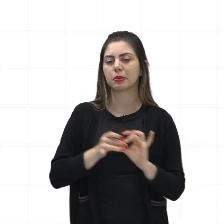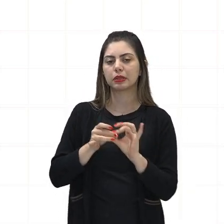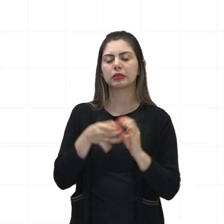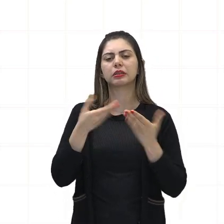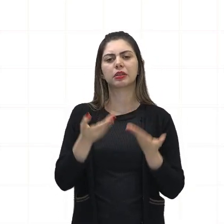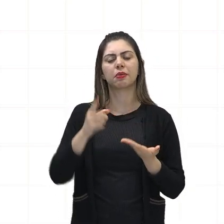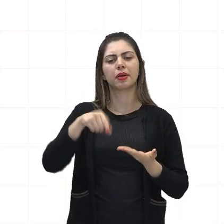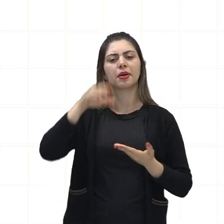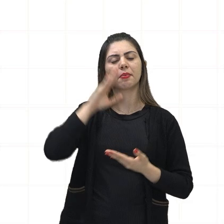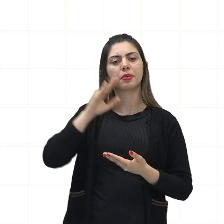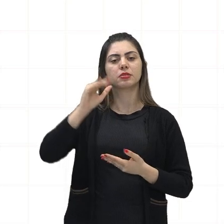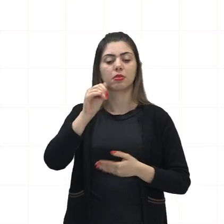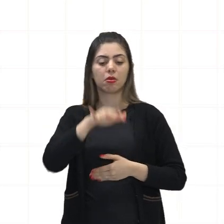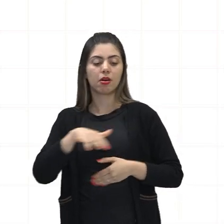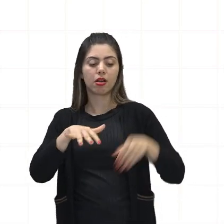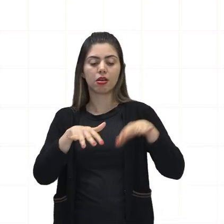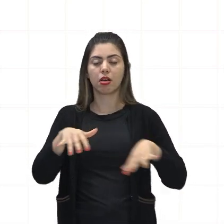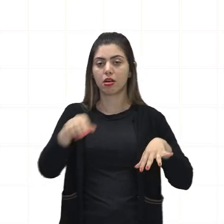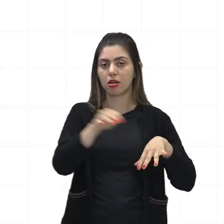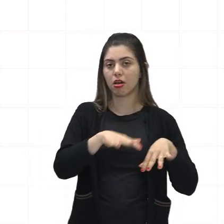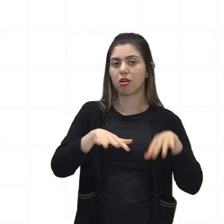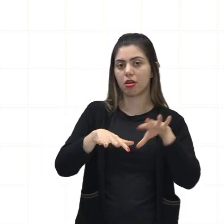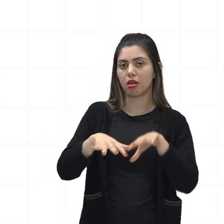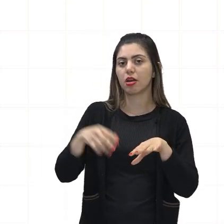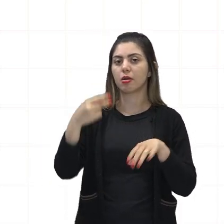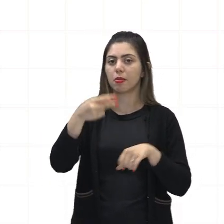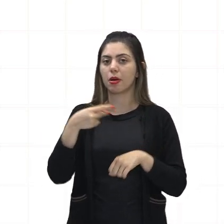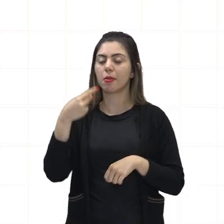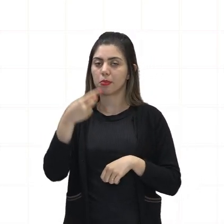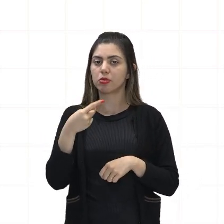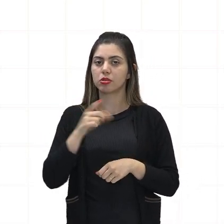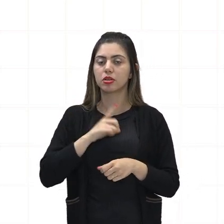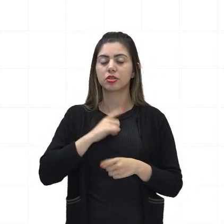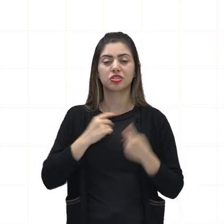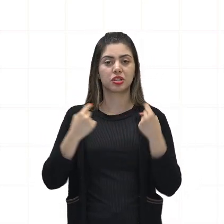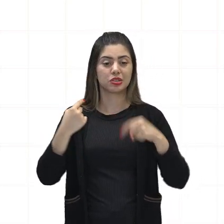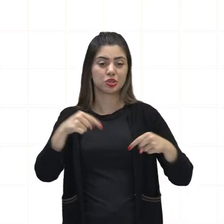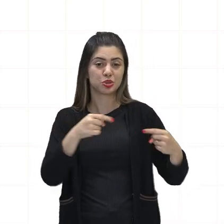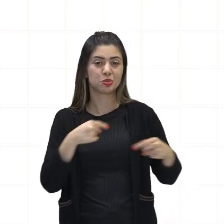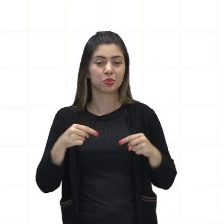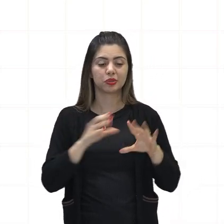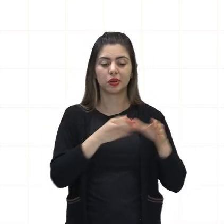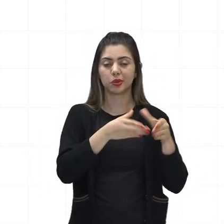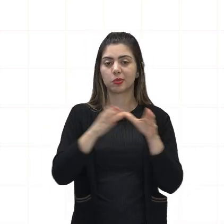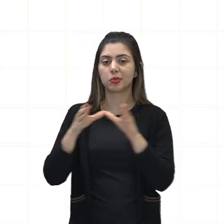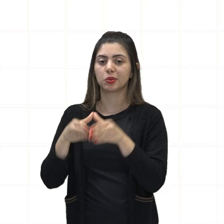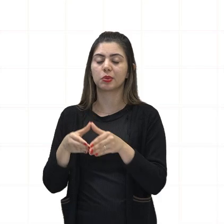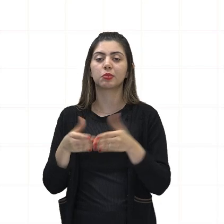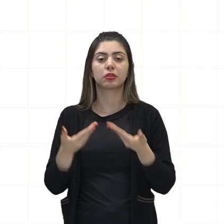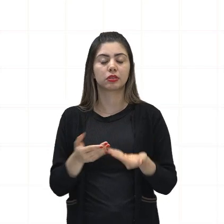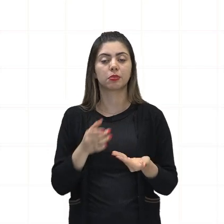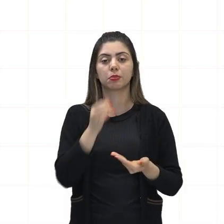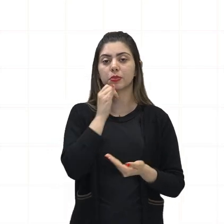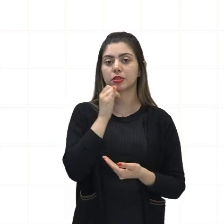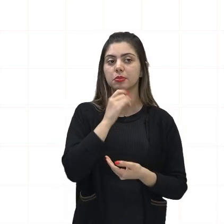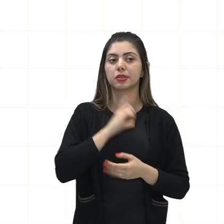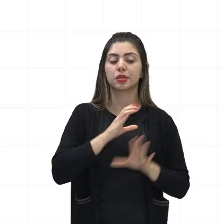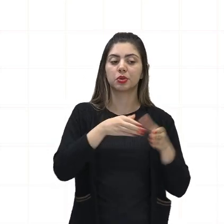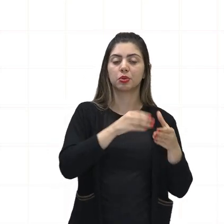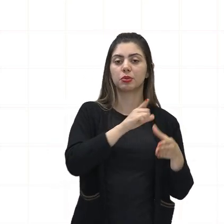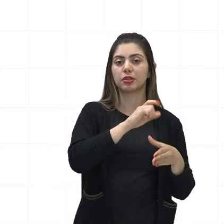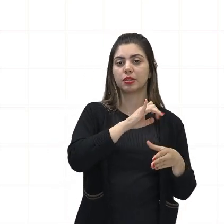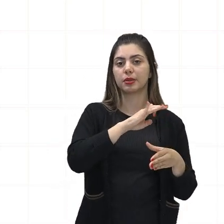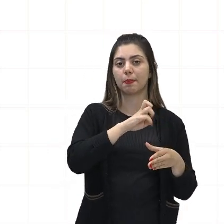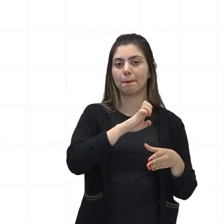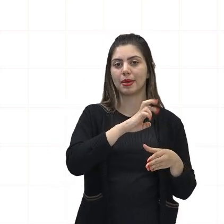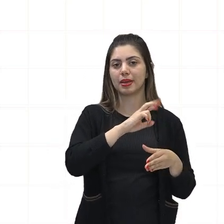principais partidos políticos que disputavam poder entre si, né? Entre, no caso, ali nós vamos ter os liberais e